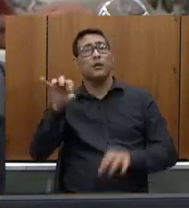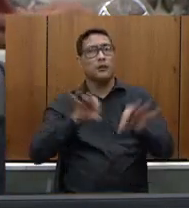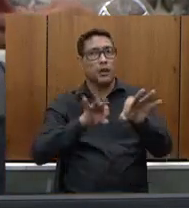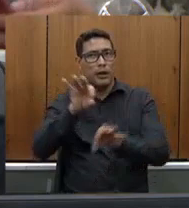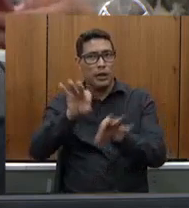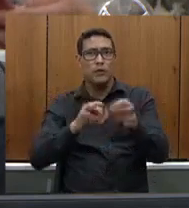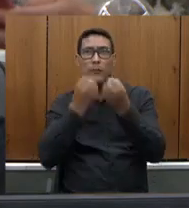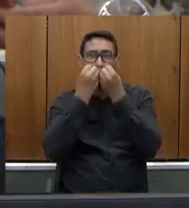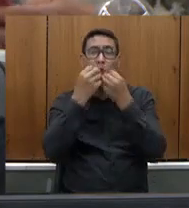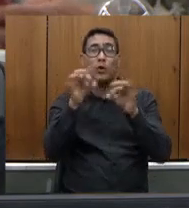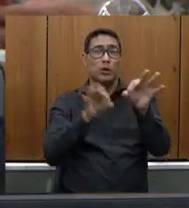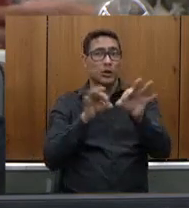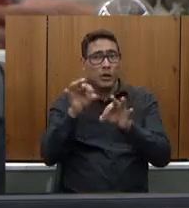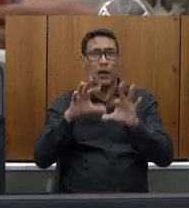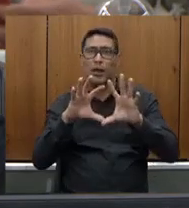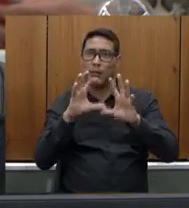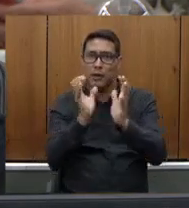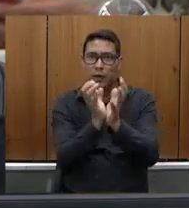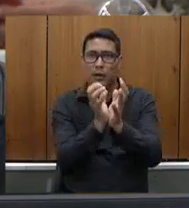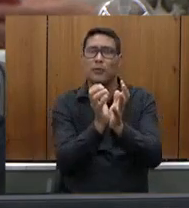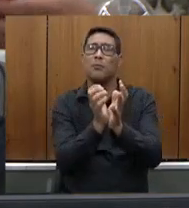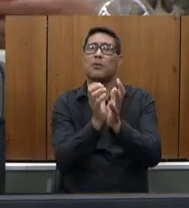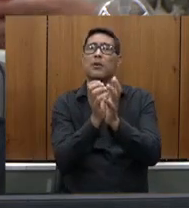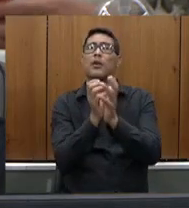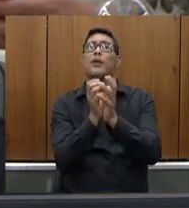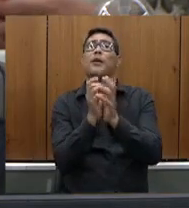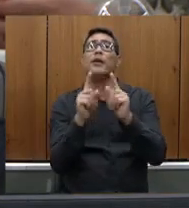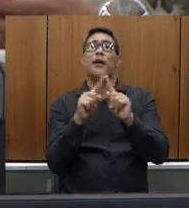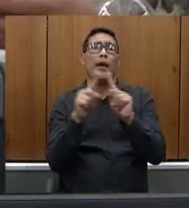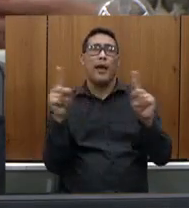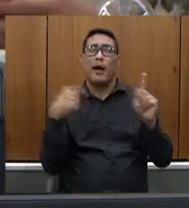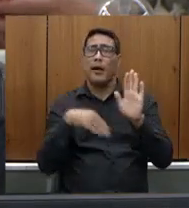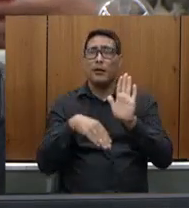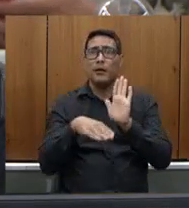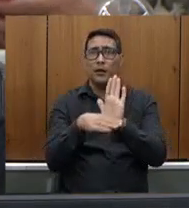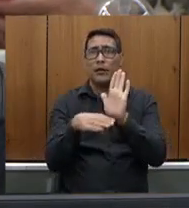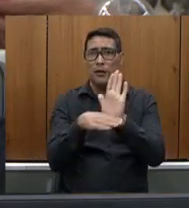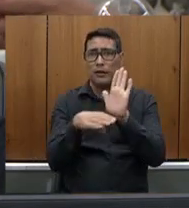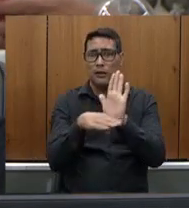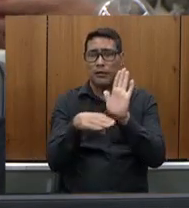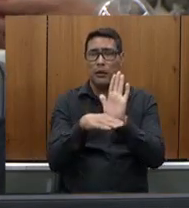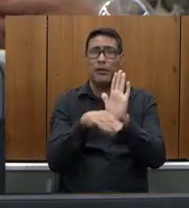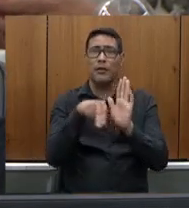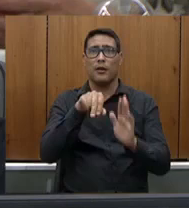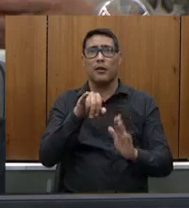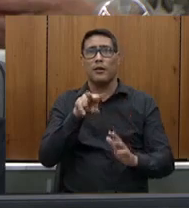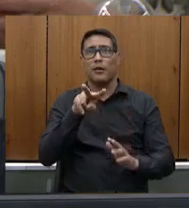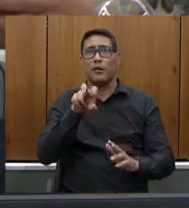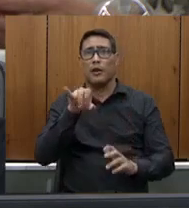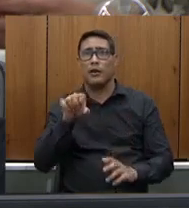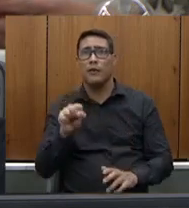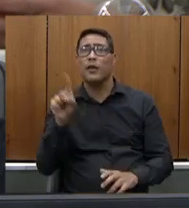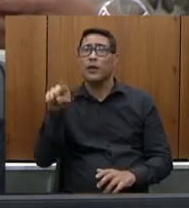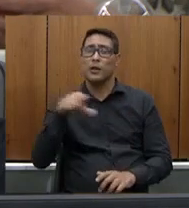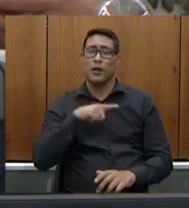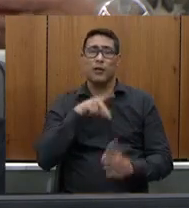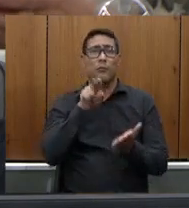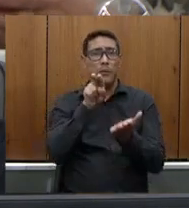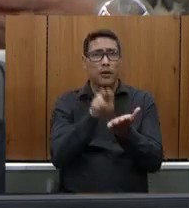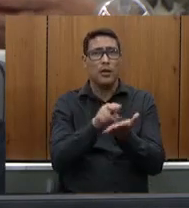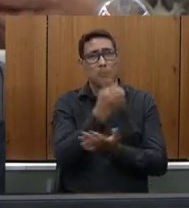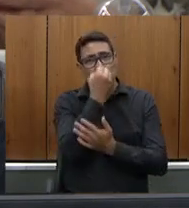pensada pela equipe regionalizando a assistência em níveis para a gente poder ter o paciente sendo bem